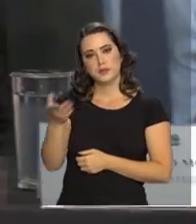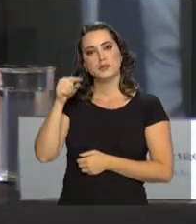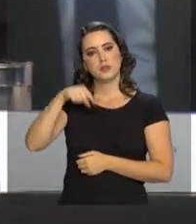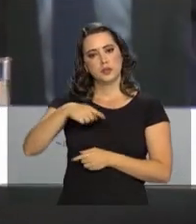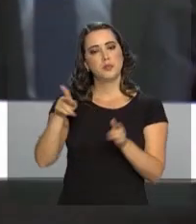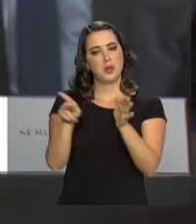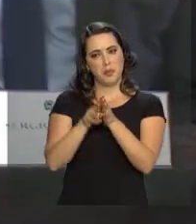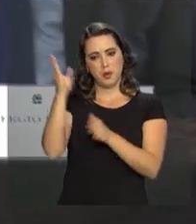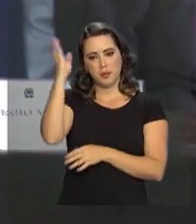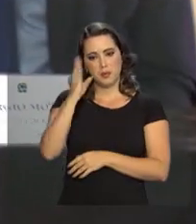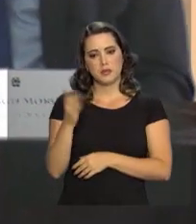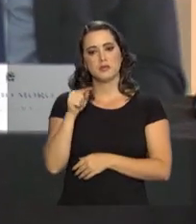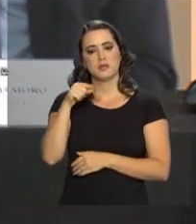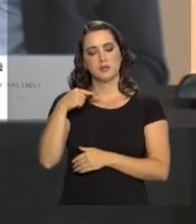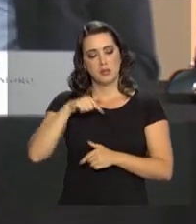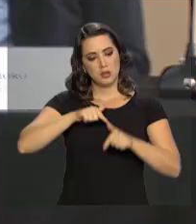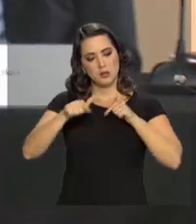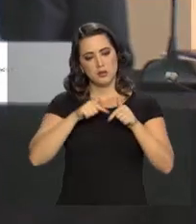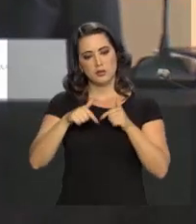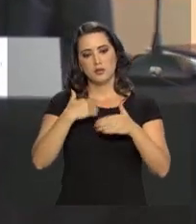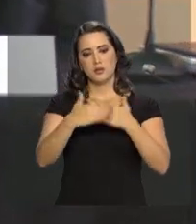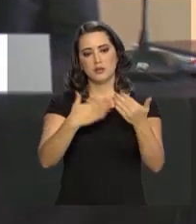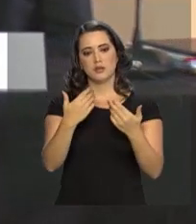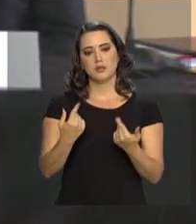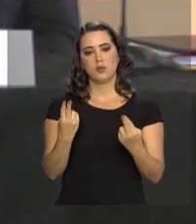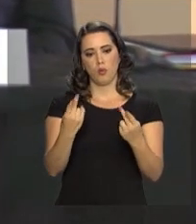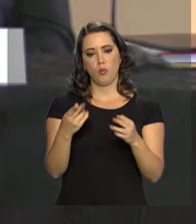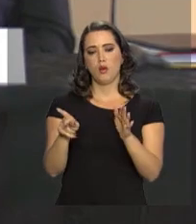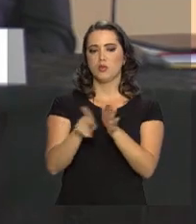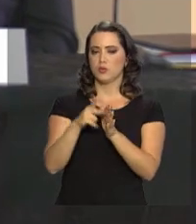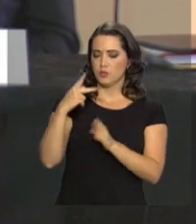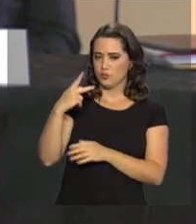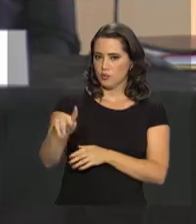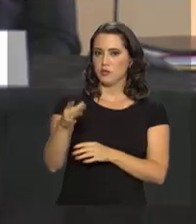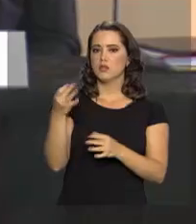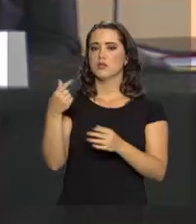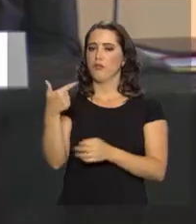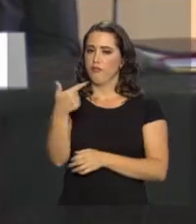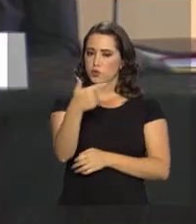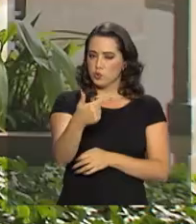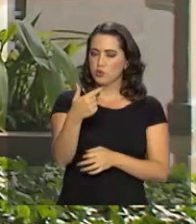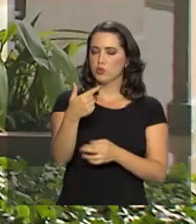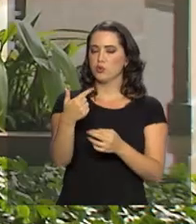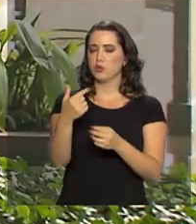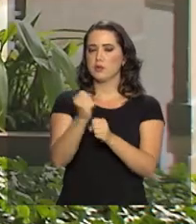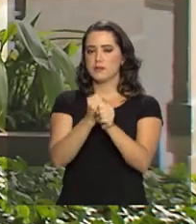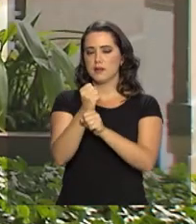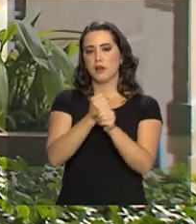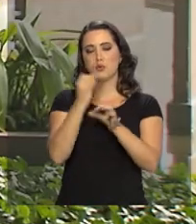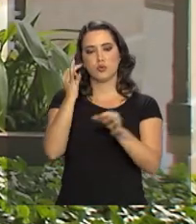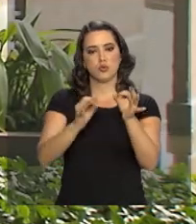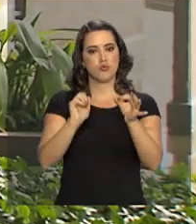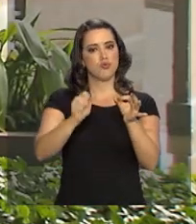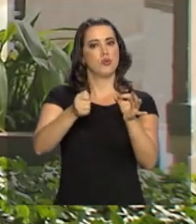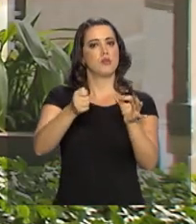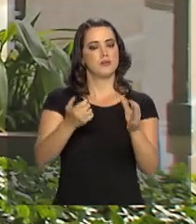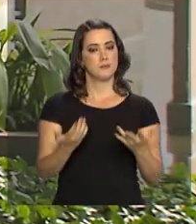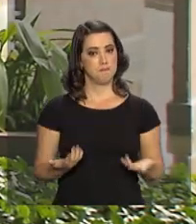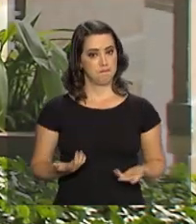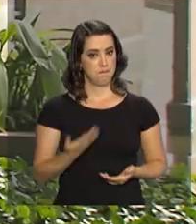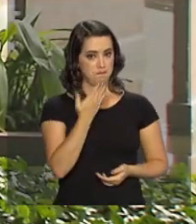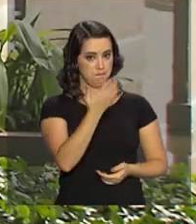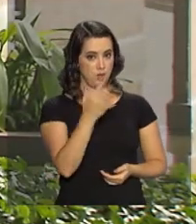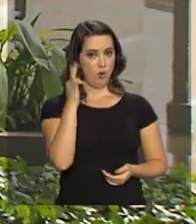ministério uma carreira, ao menos, tão brilhante quanto foram seus 22 anos de magistratura. O futuro ministro, Sérgio Moro,